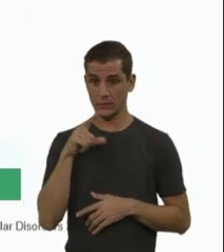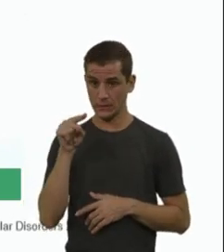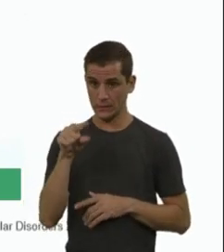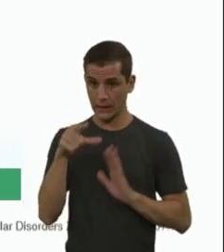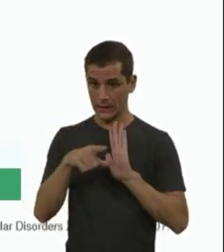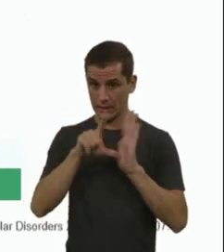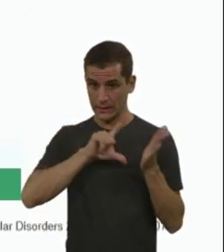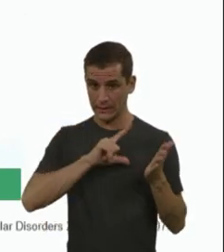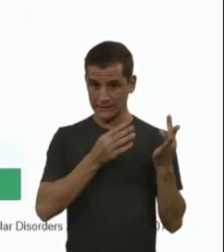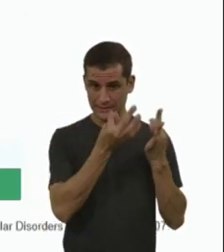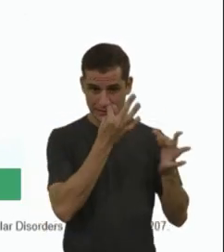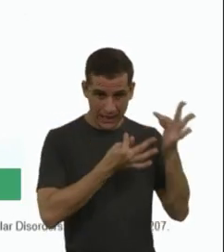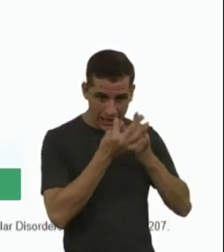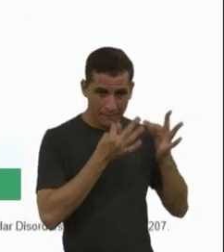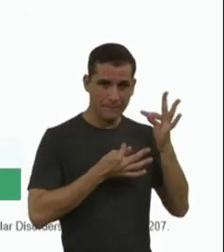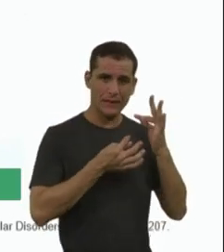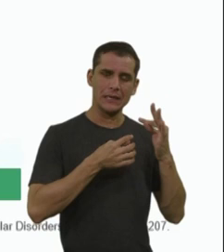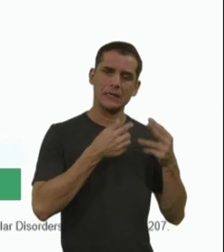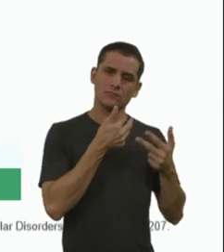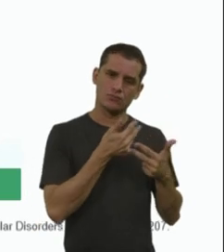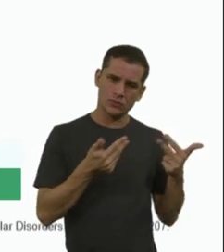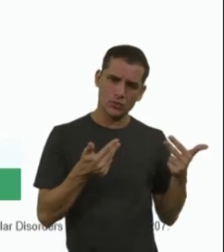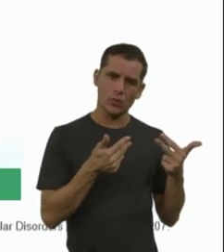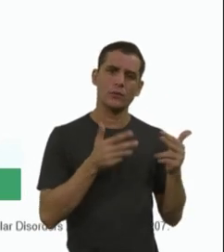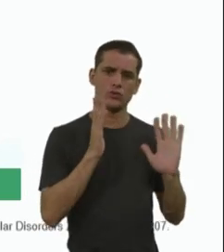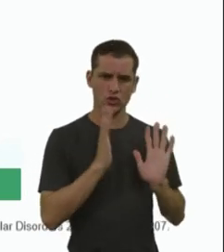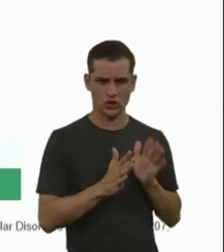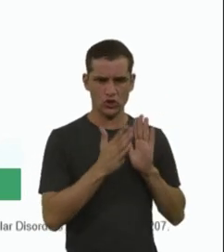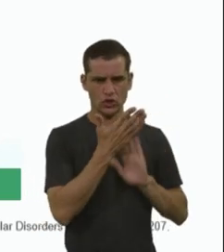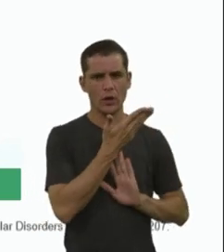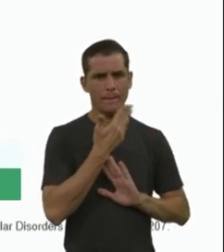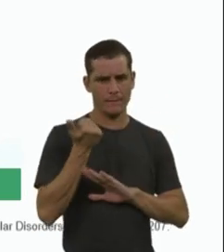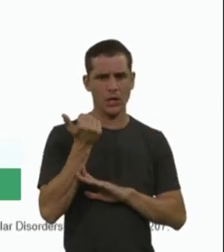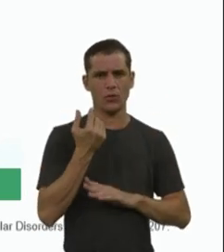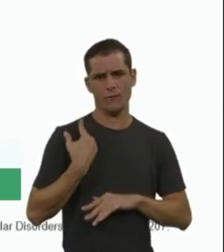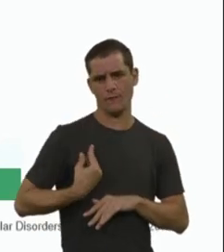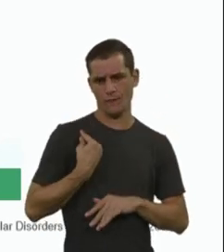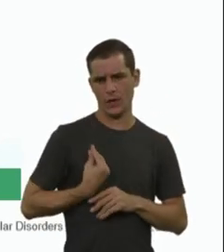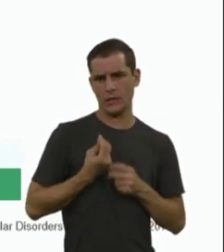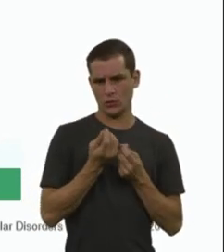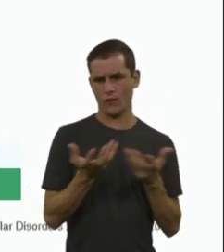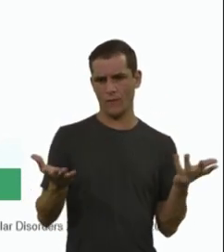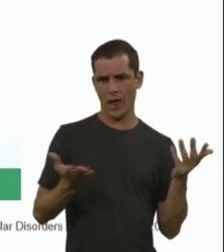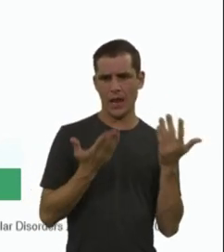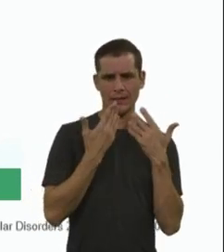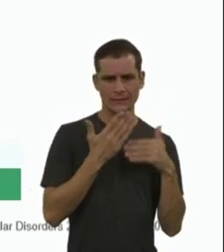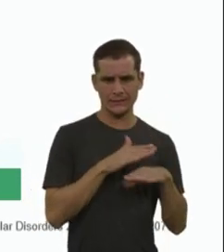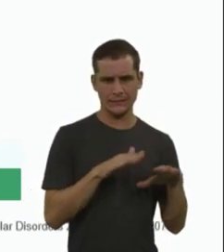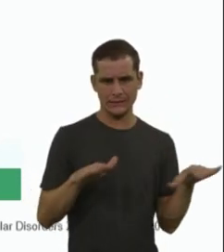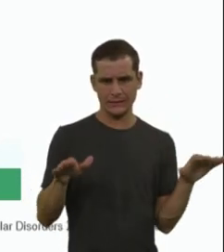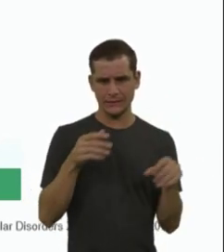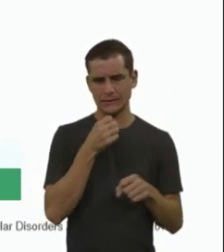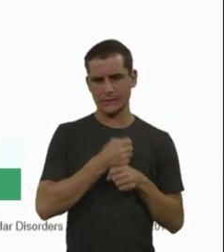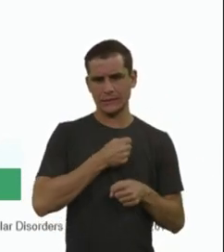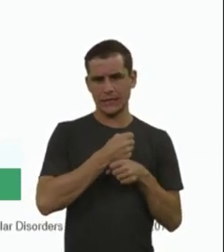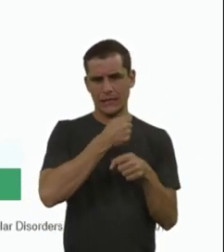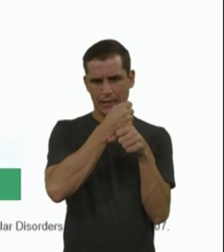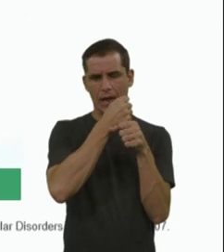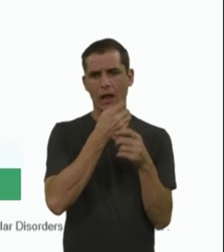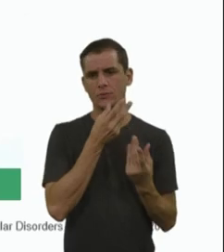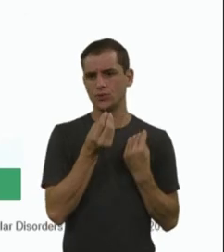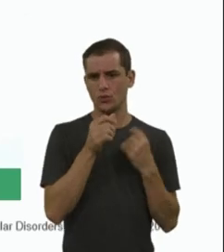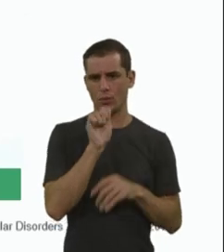terapias mortificadoras, nós já tínhamos melhorado muito a sobrevida das crianças com atrofia muscular espinhal e a qualidade